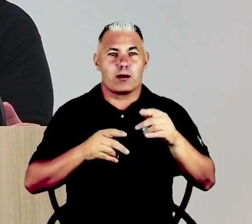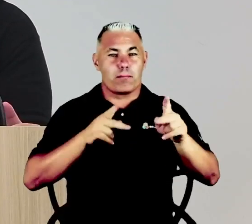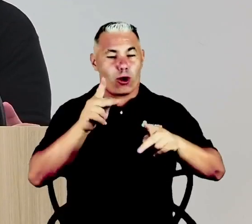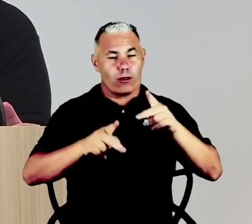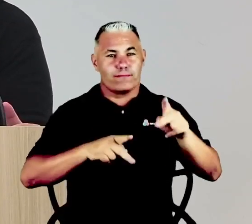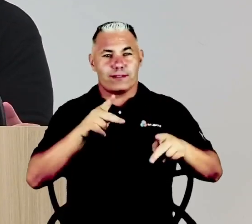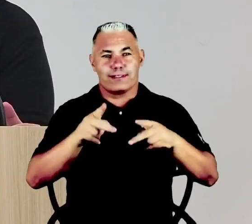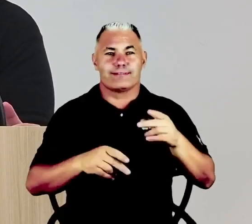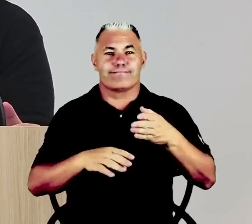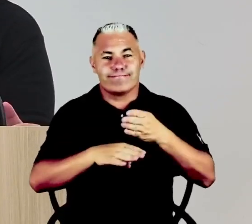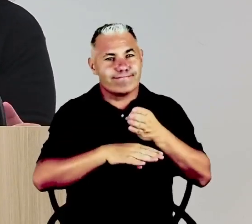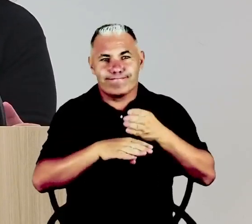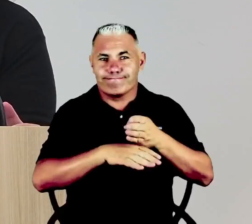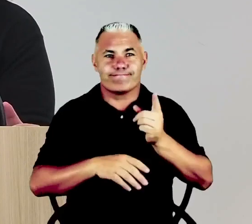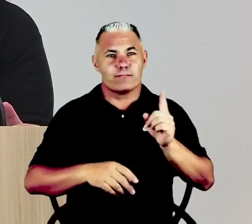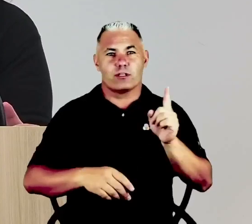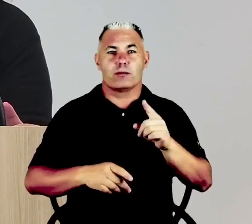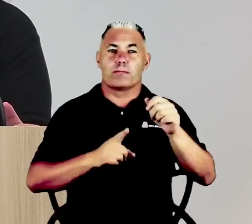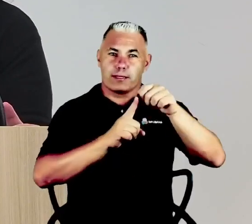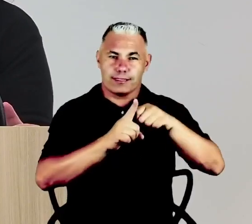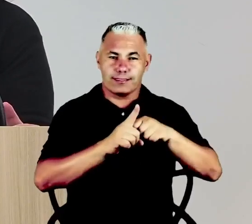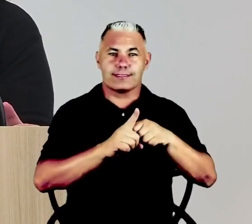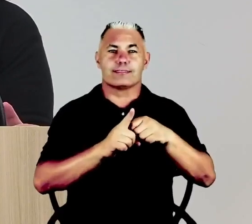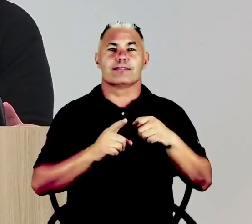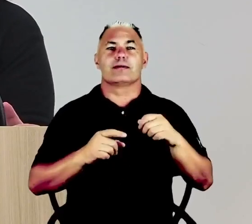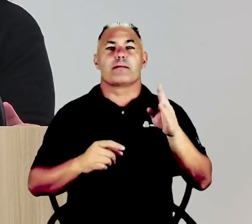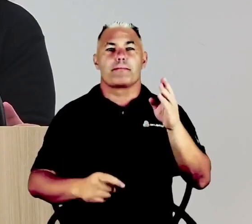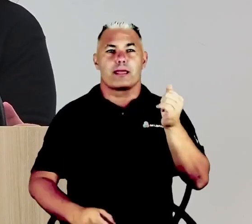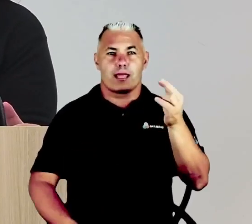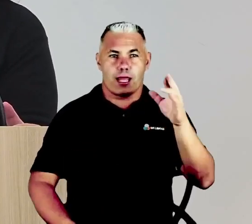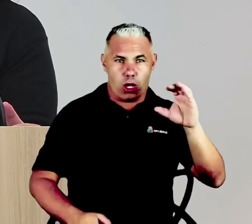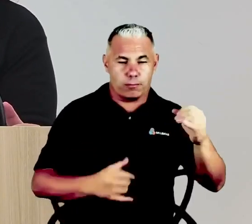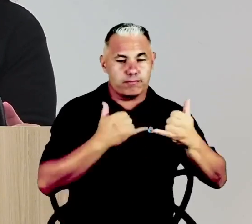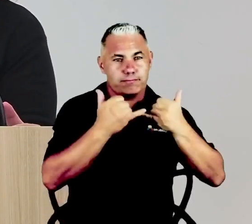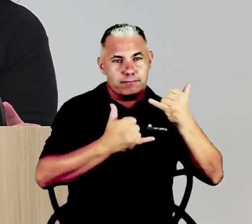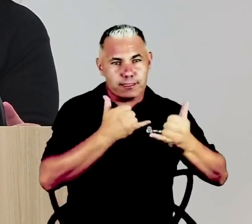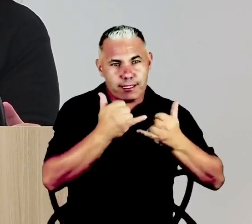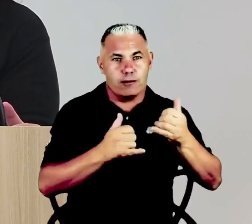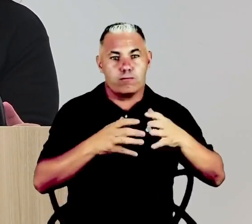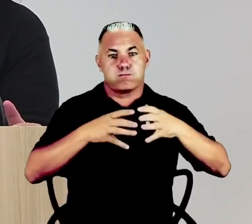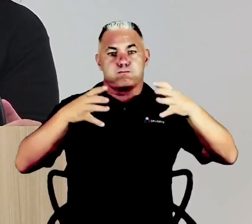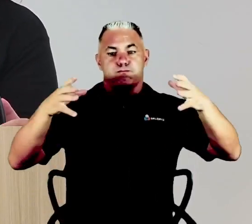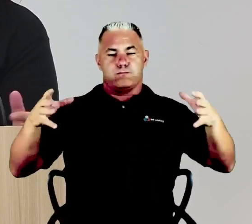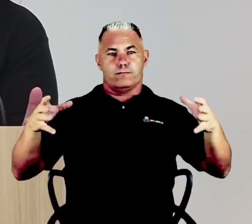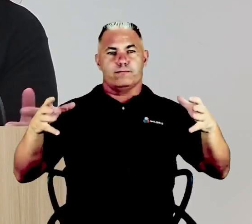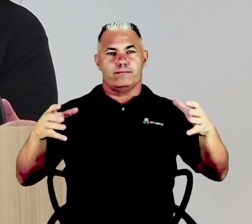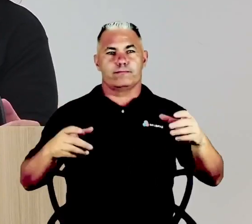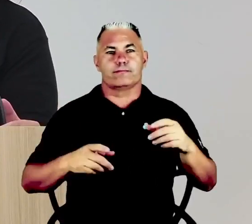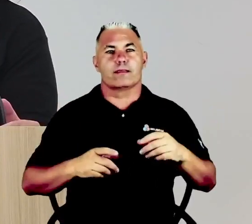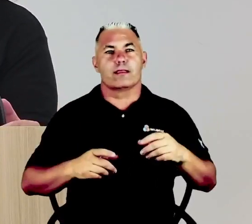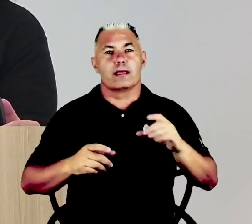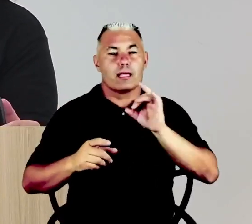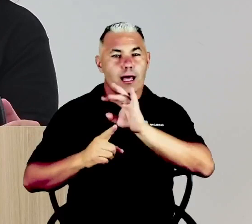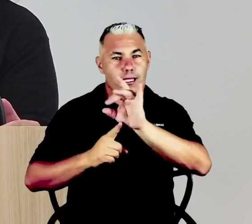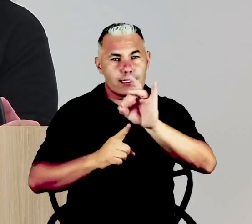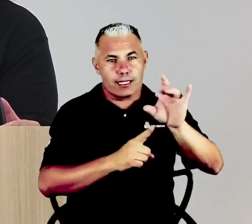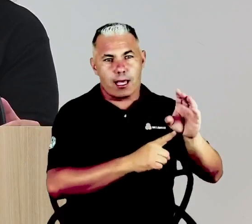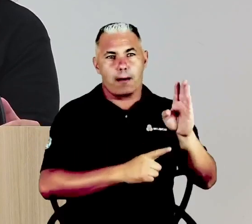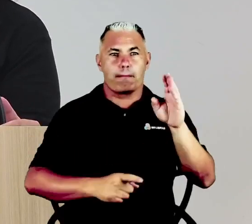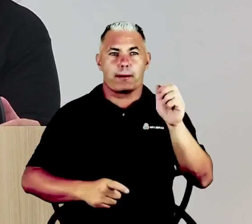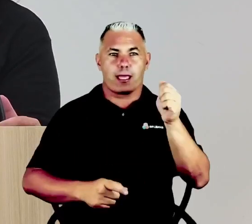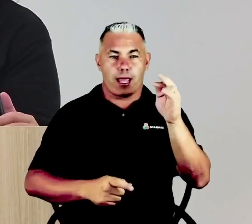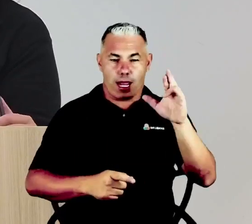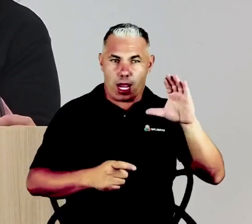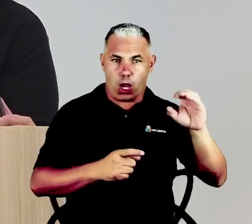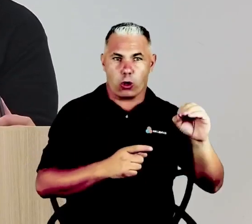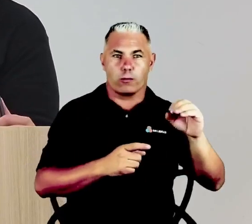Então, se rodasse pelo menos os brinquedos infláveis uma vez por mês, que seja em cada bairro, ia ser excelente para a criançada, para o pai